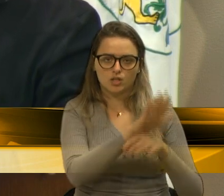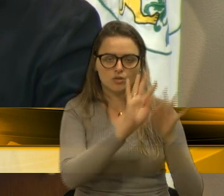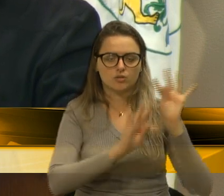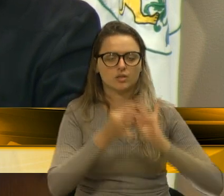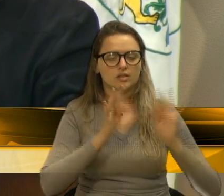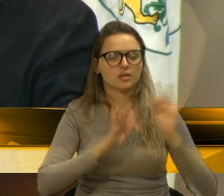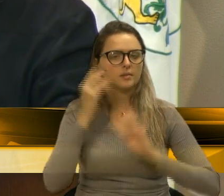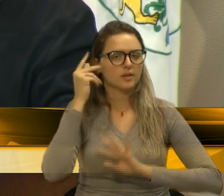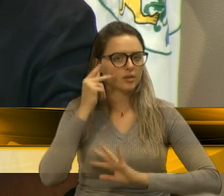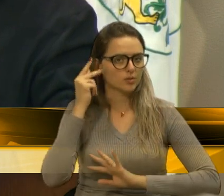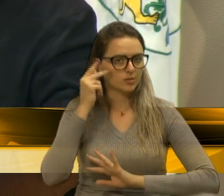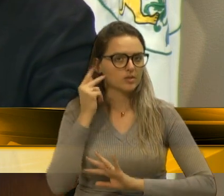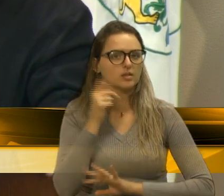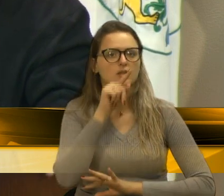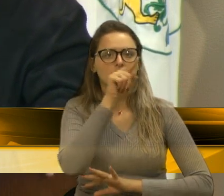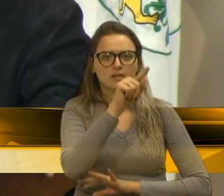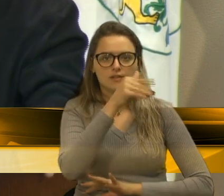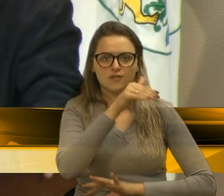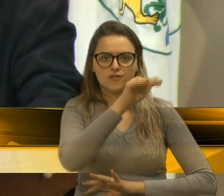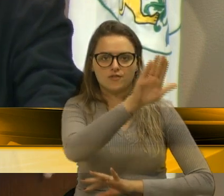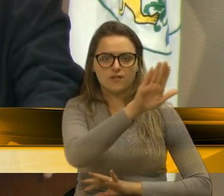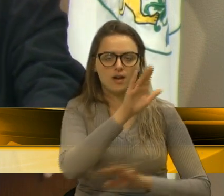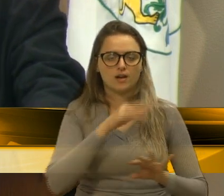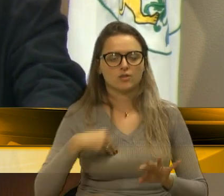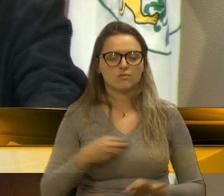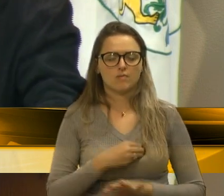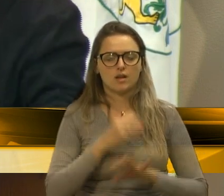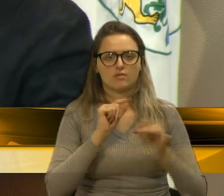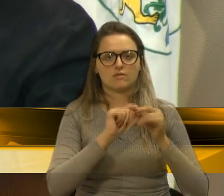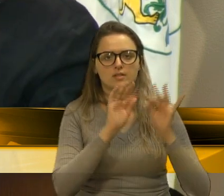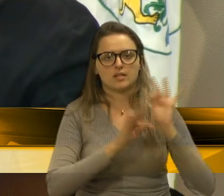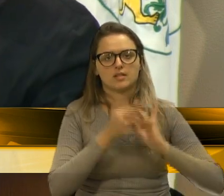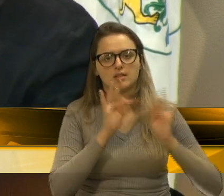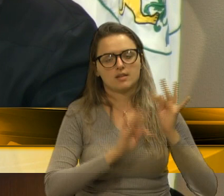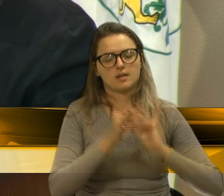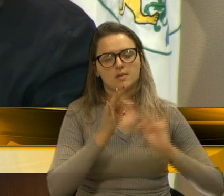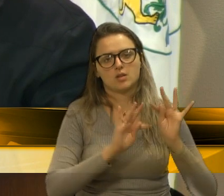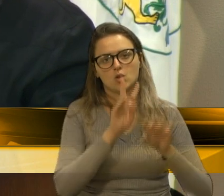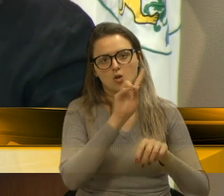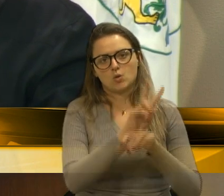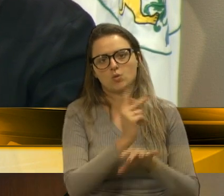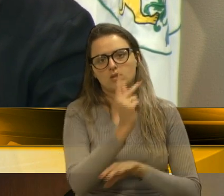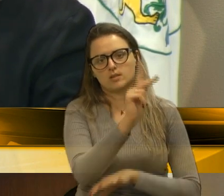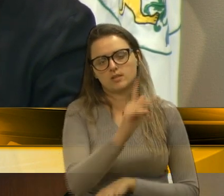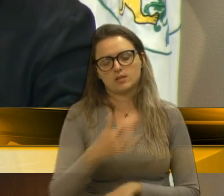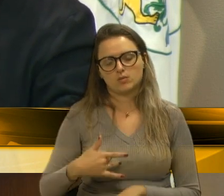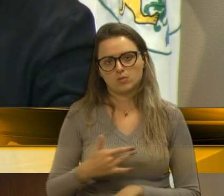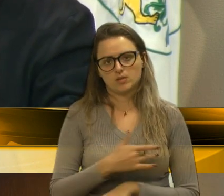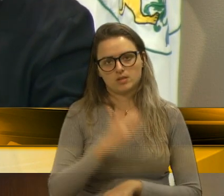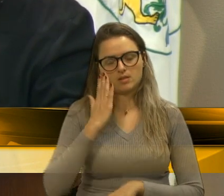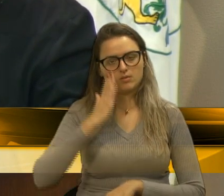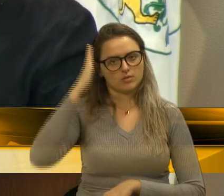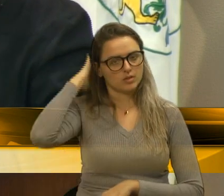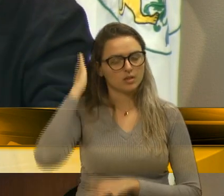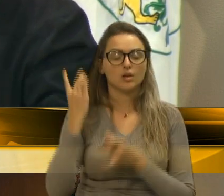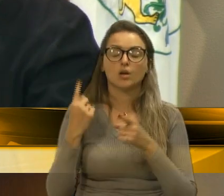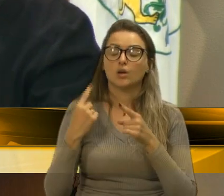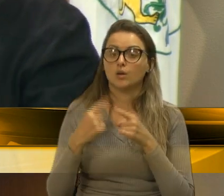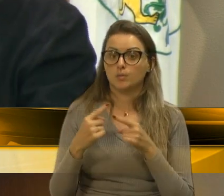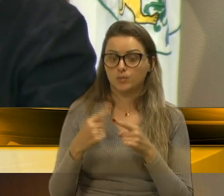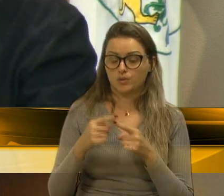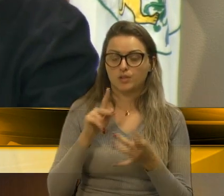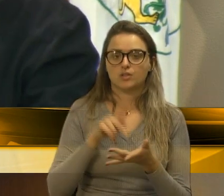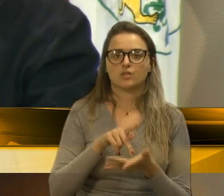É de tratamento. Vá se tratar. Vá se tratar. Cuide da sua saúde. Porque, efetivamente,